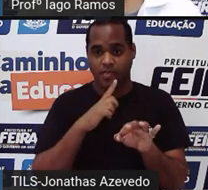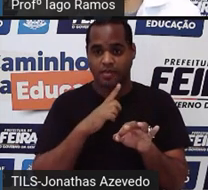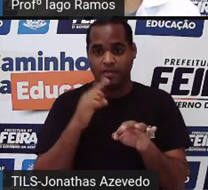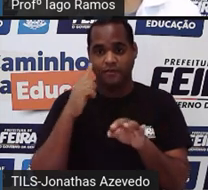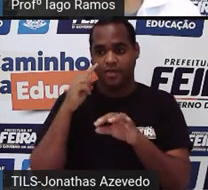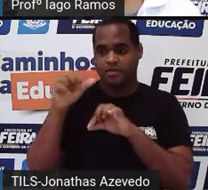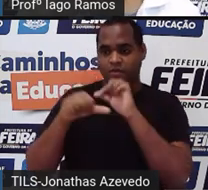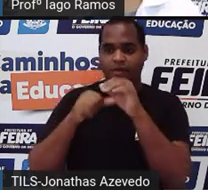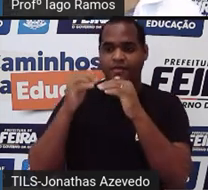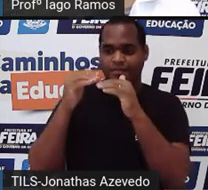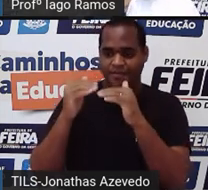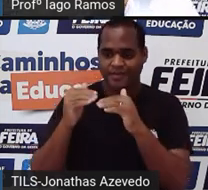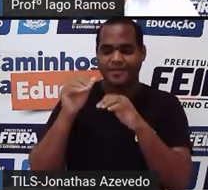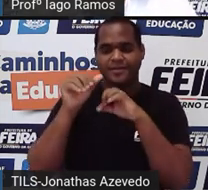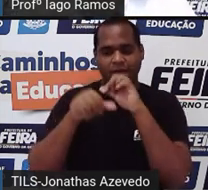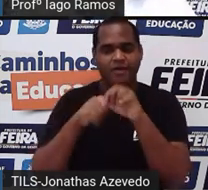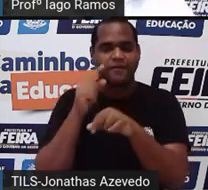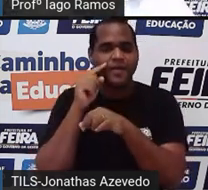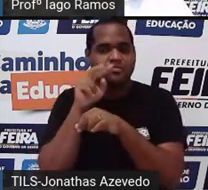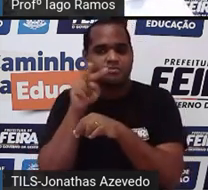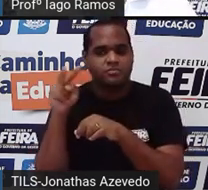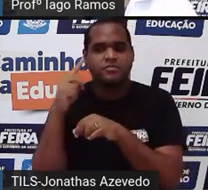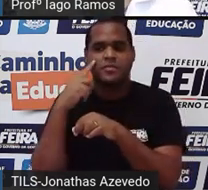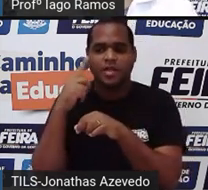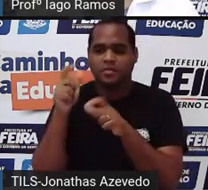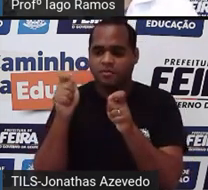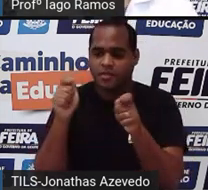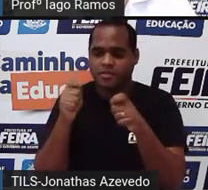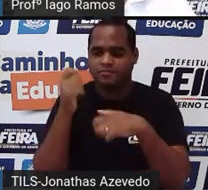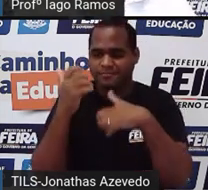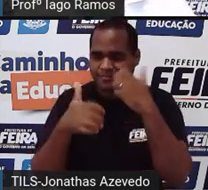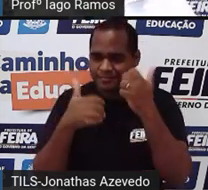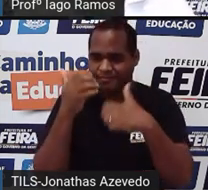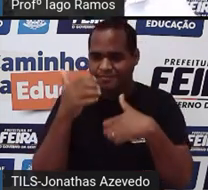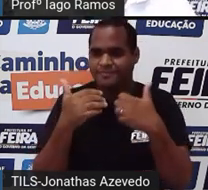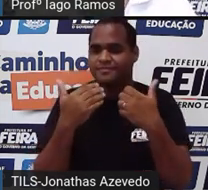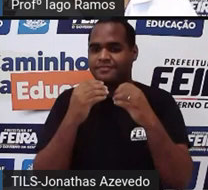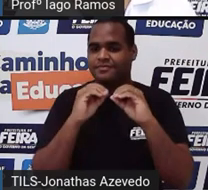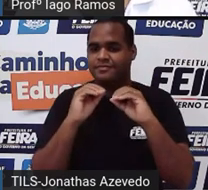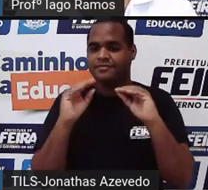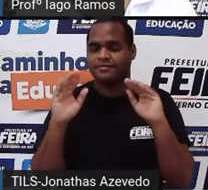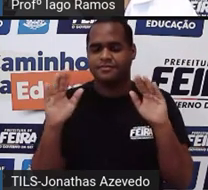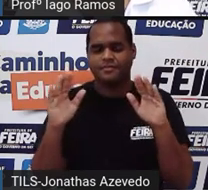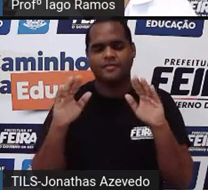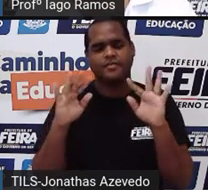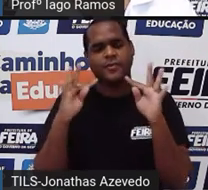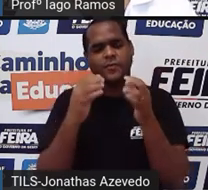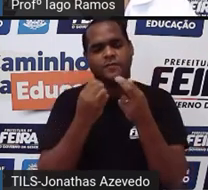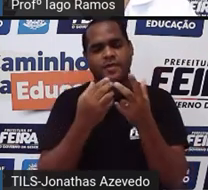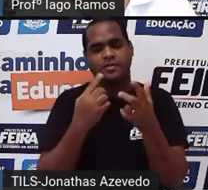pequeno, olhando, indo no grande e vendo o correspondente, todos vai dar 108. Então,